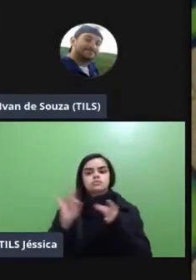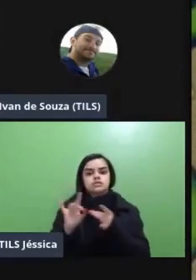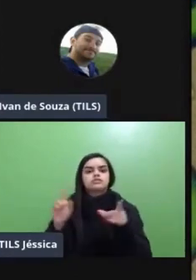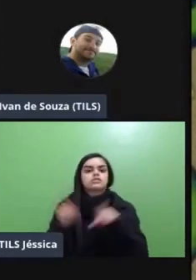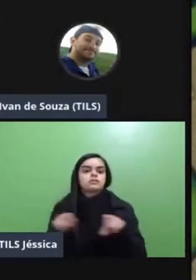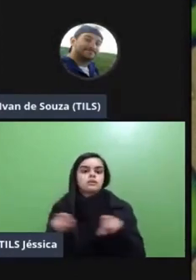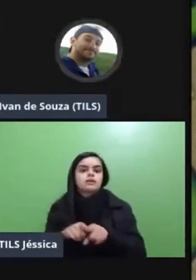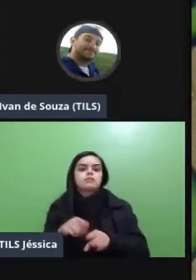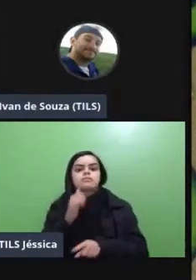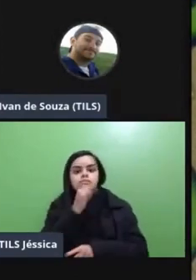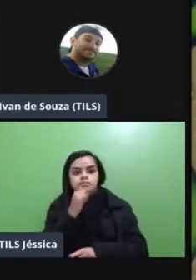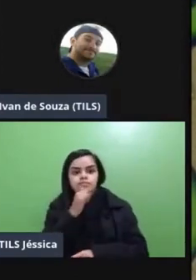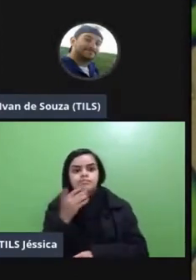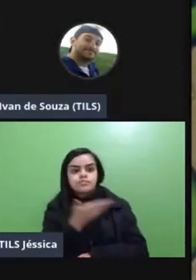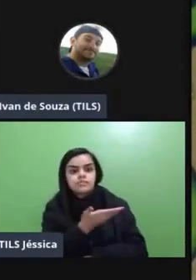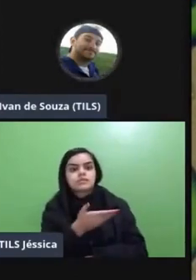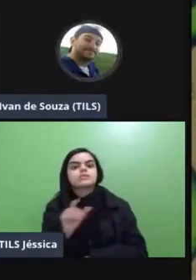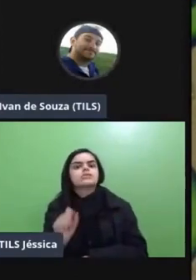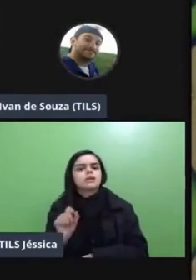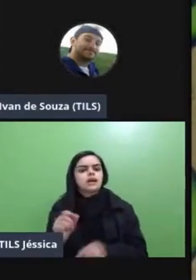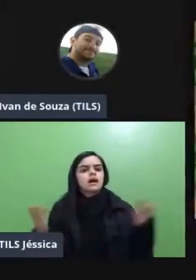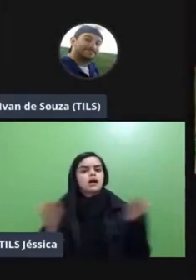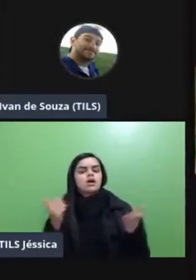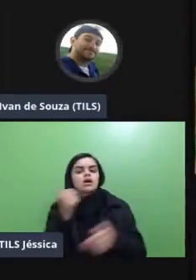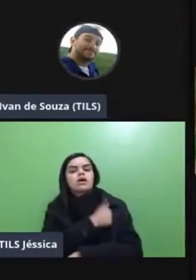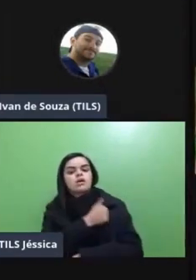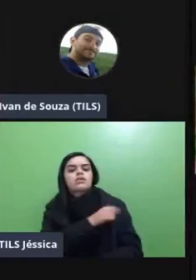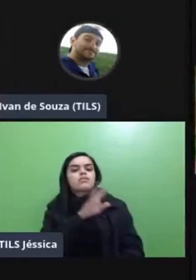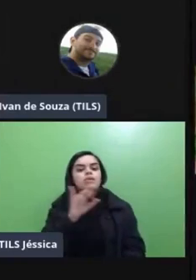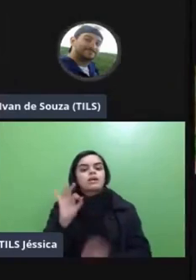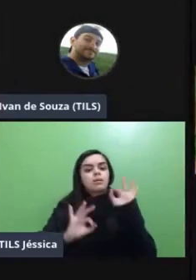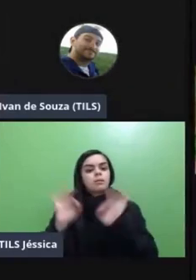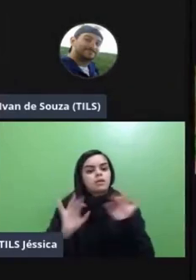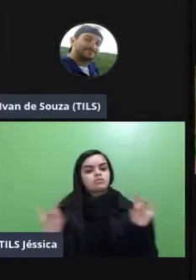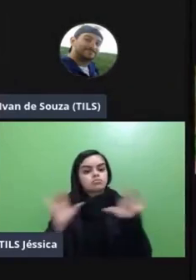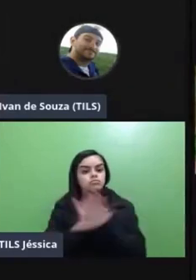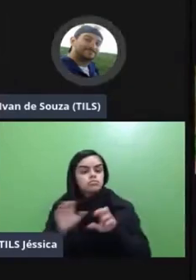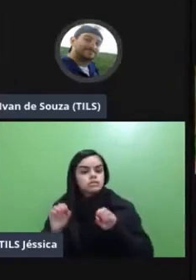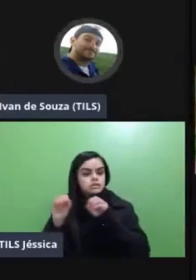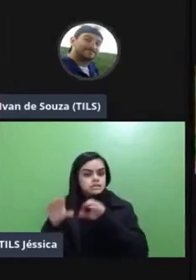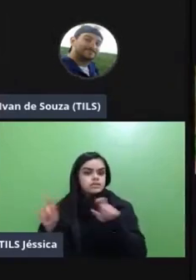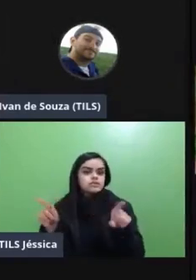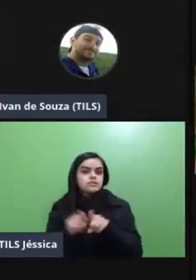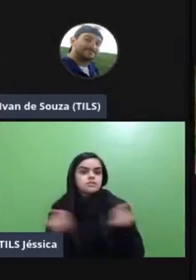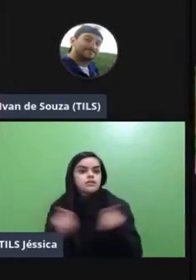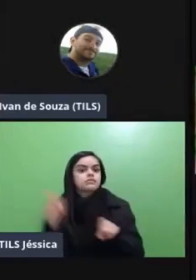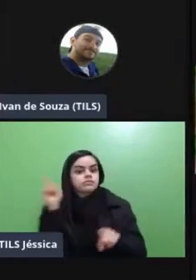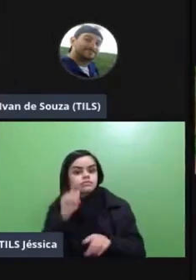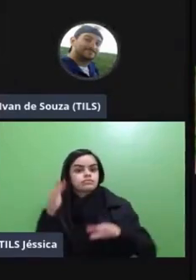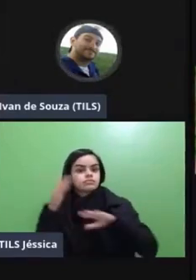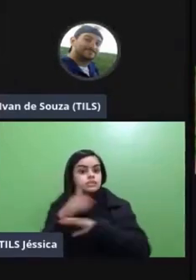por estações a diferença entre ela é que agora os alunos vão ter um plano personalizado de ensino e vão passar pelas estações que